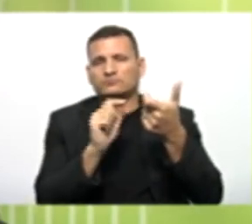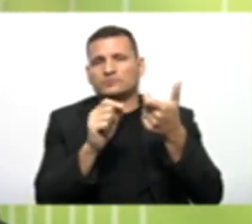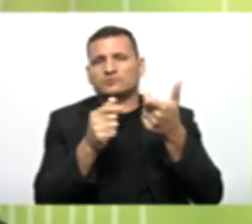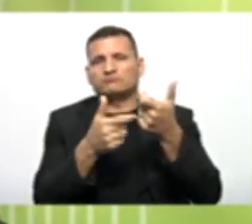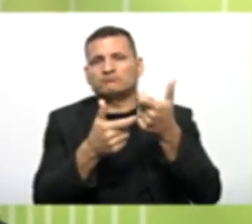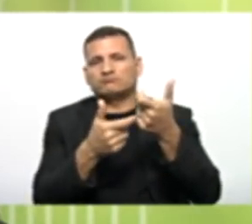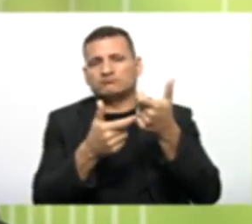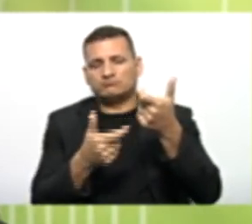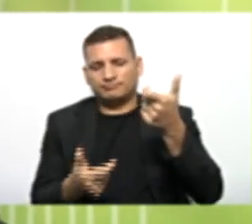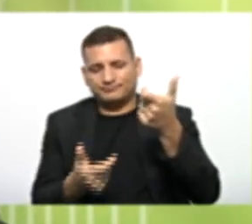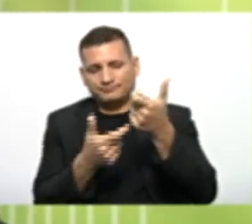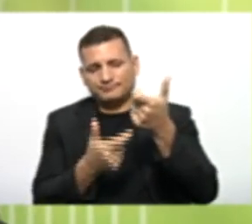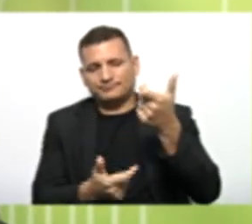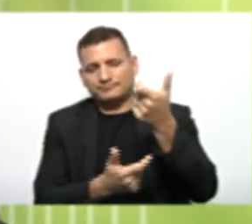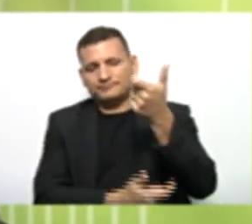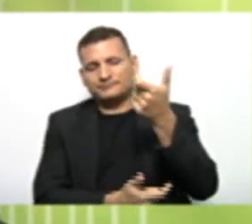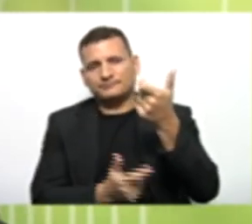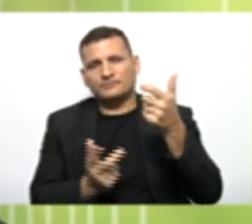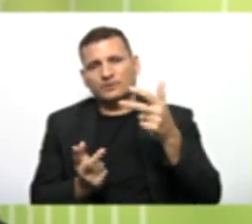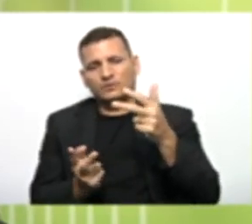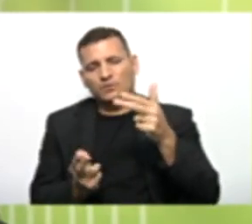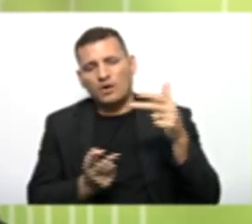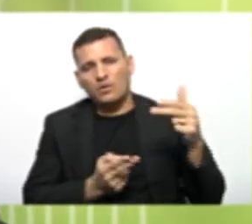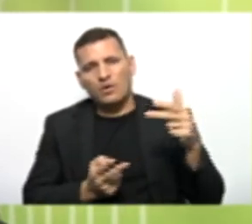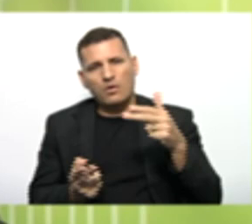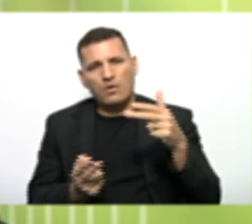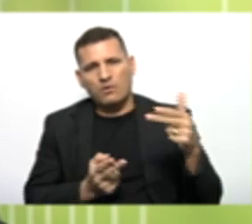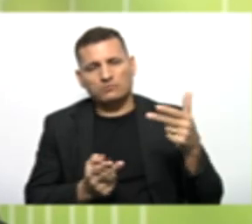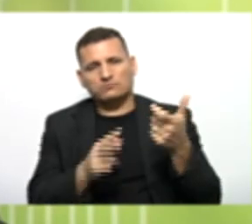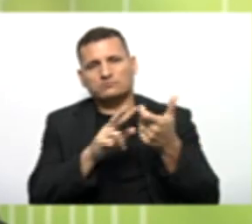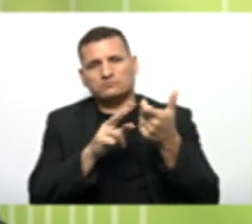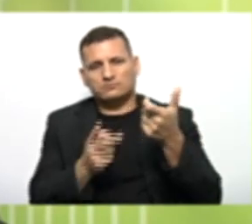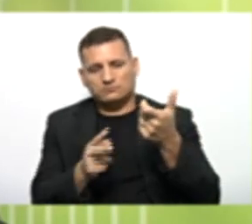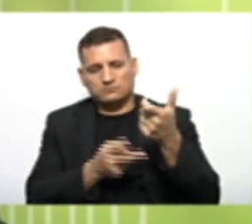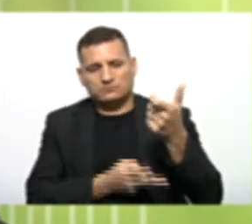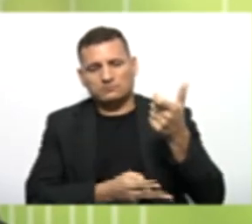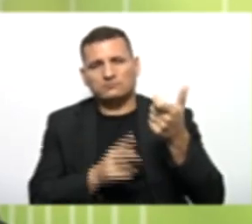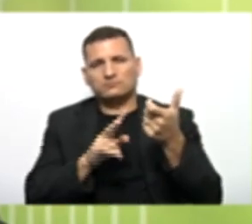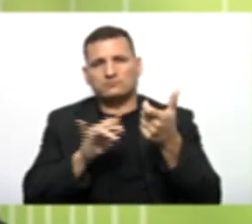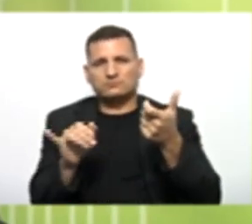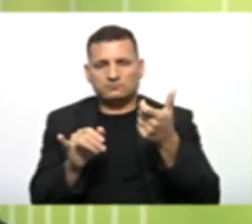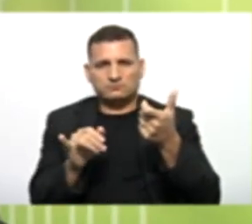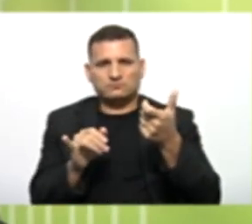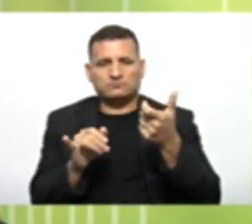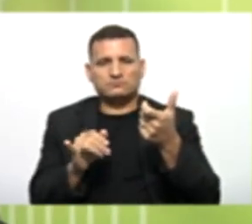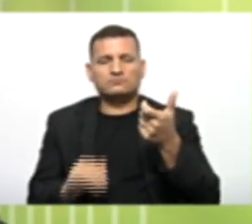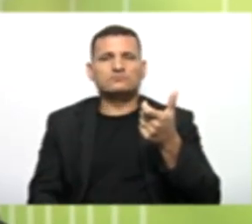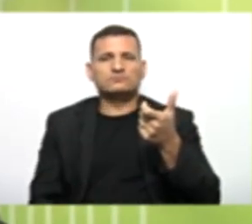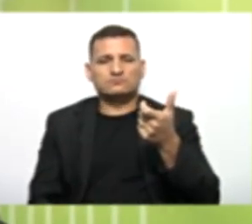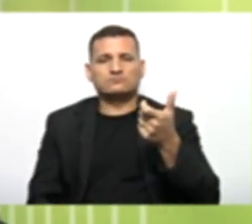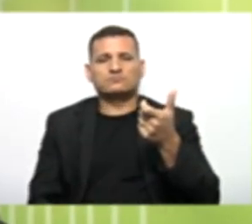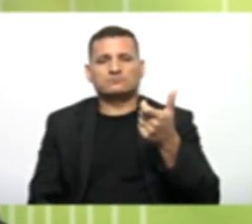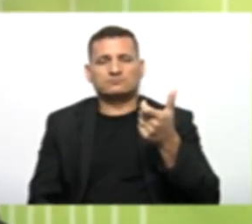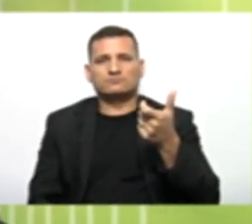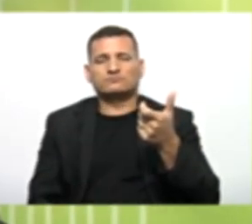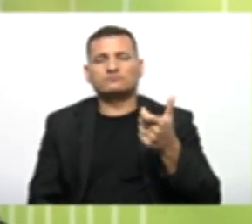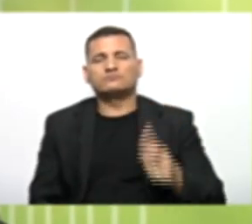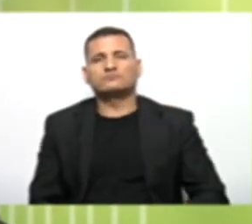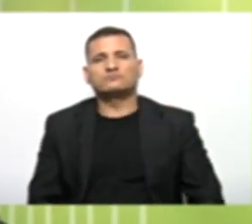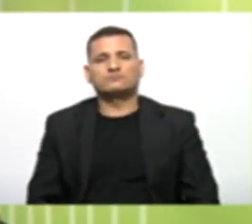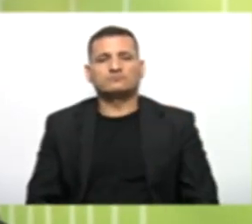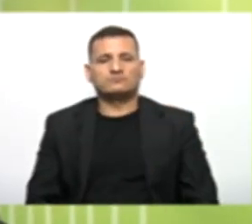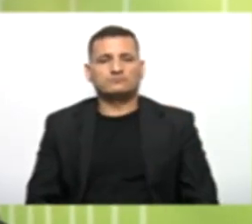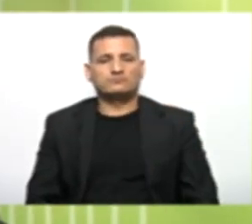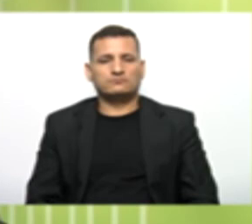distinções De suas filhas E as classes filhas Que vão herdar Essas características Diretamente Da classe pai Tá